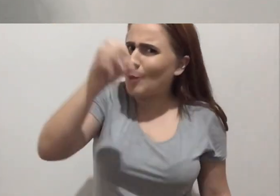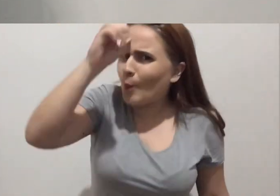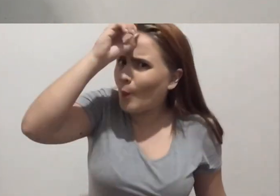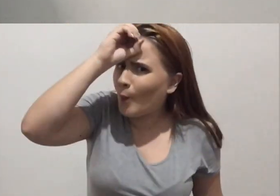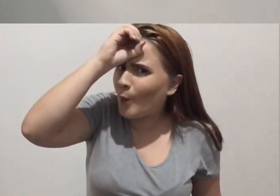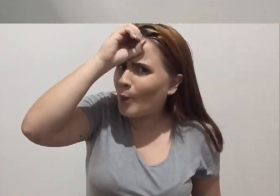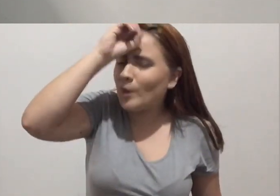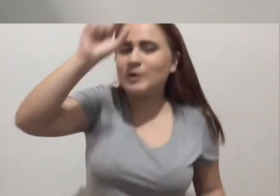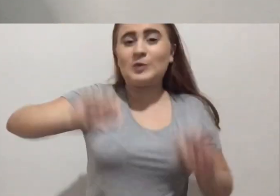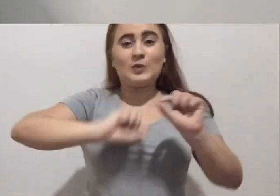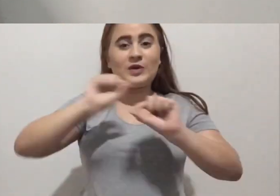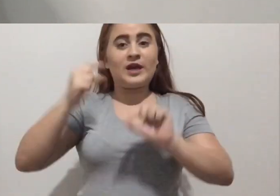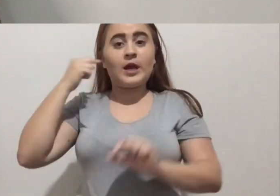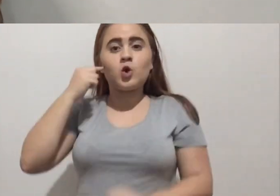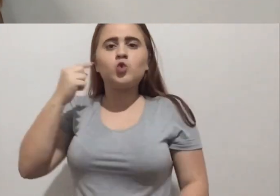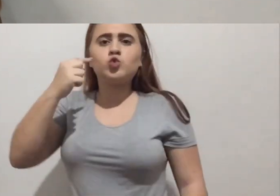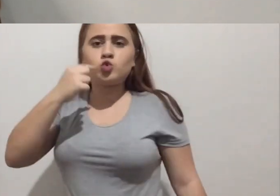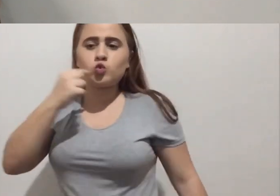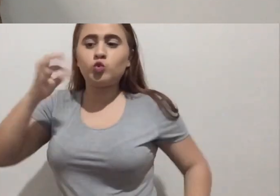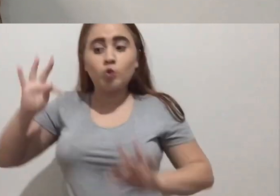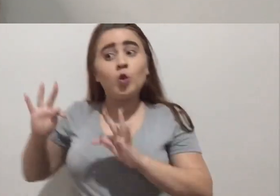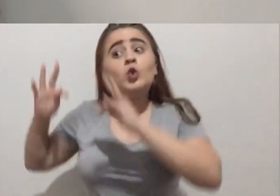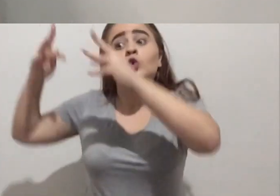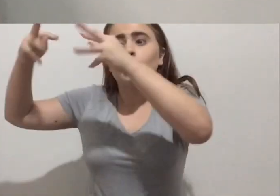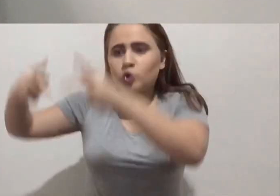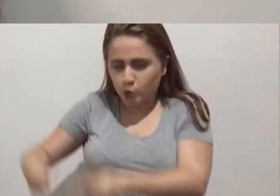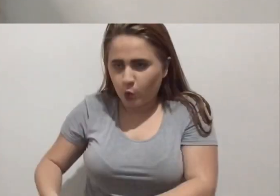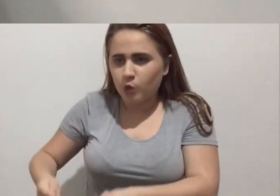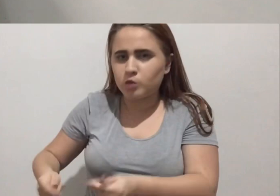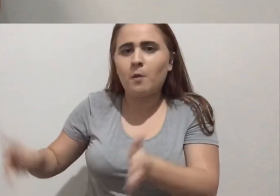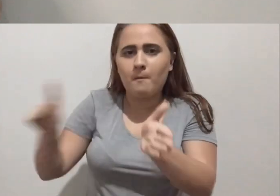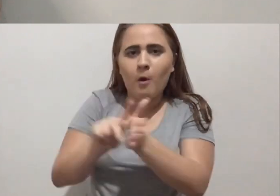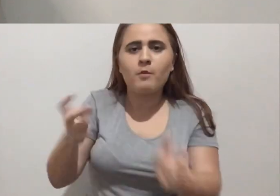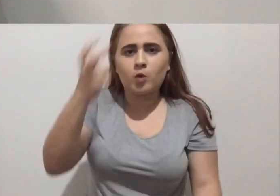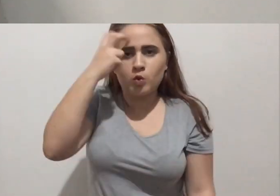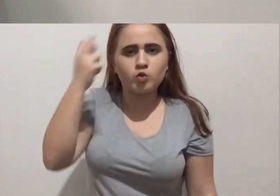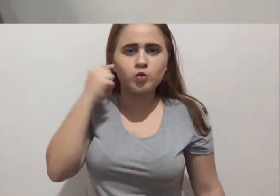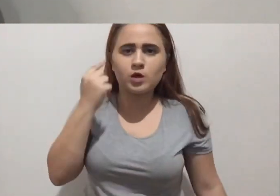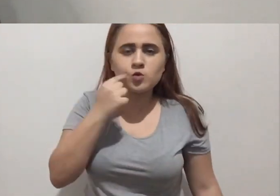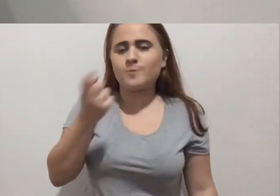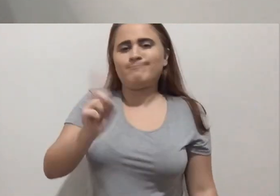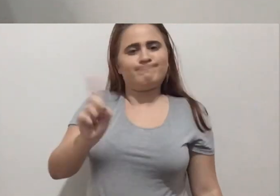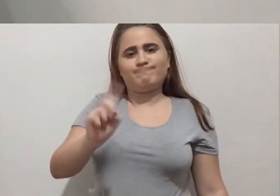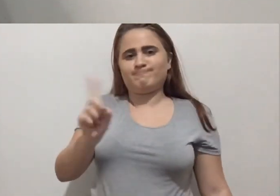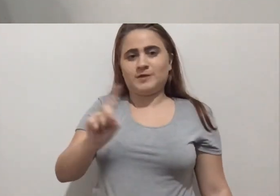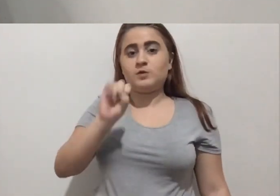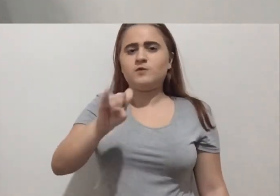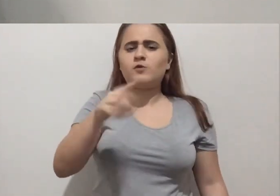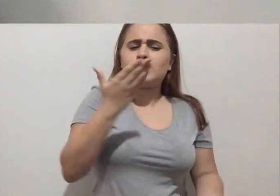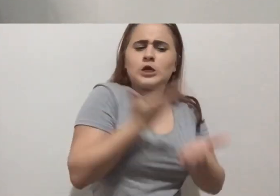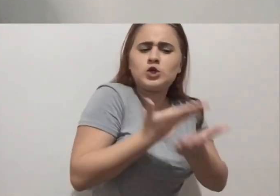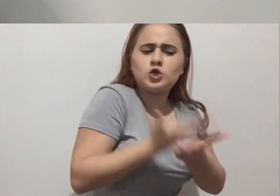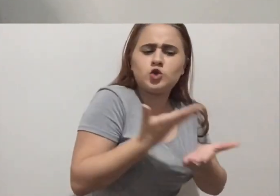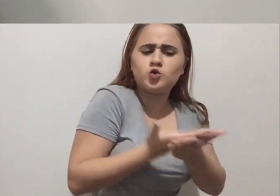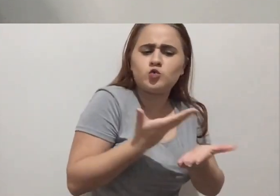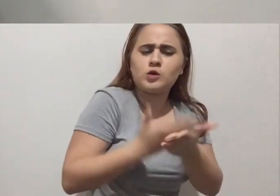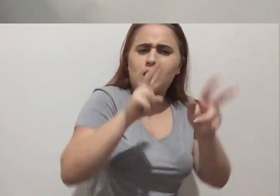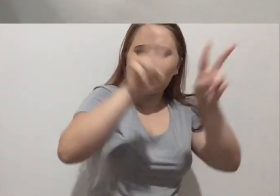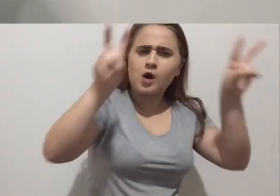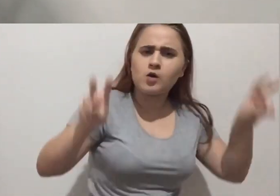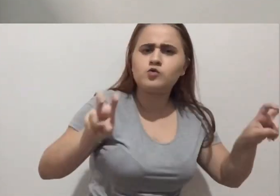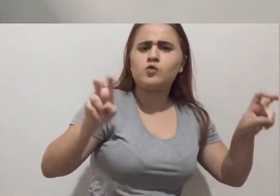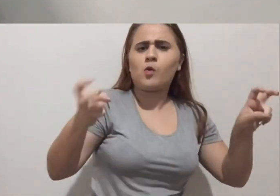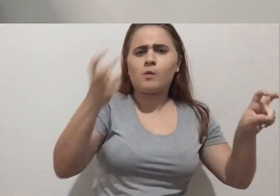vai fazer parte da cultura surda. Por quê? Se nós formos estudar sobre cultura surda nós vamos ver que